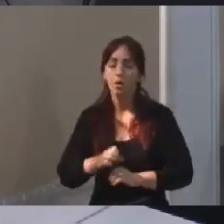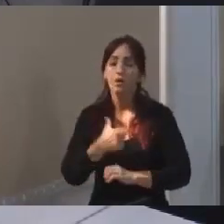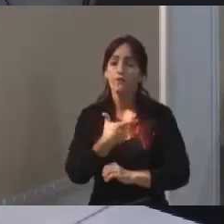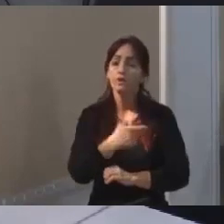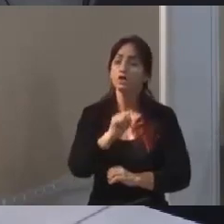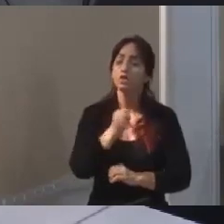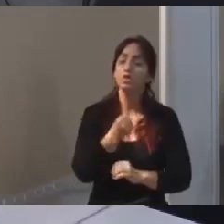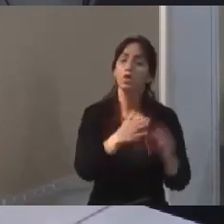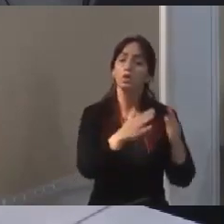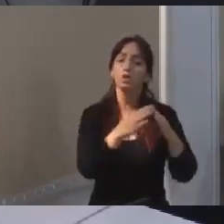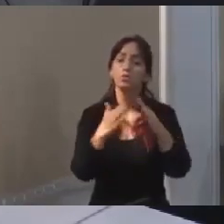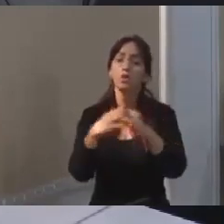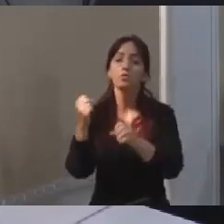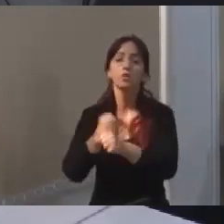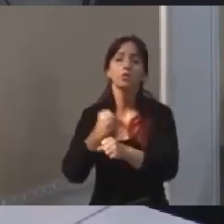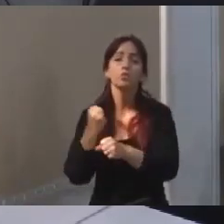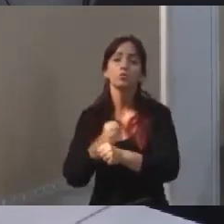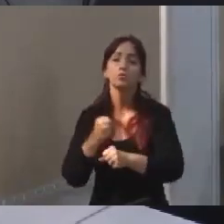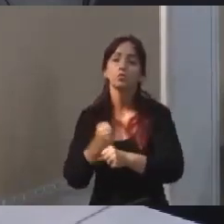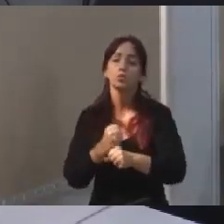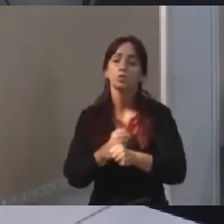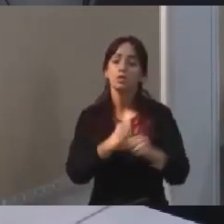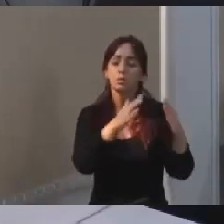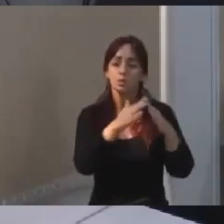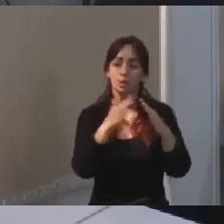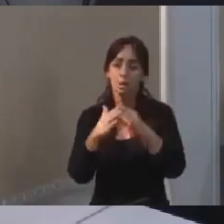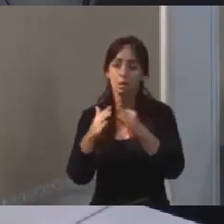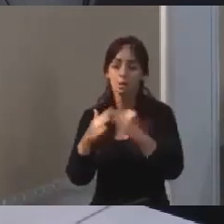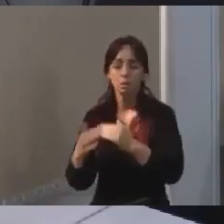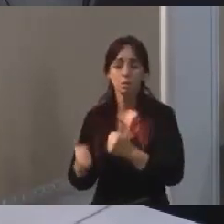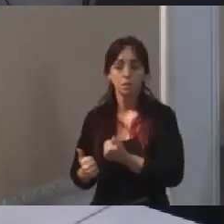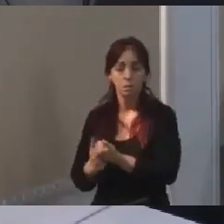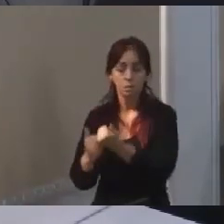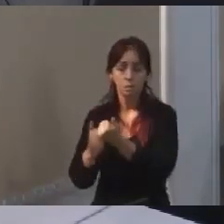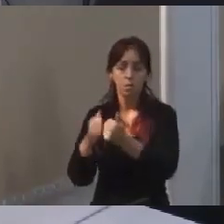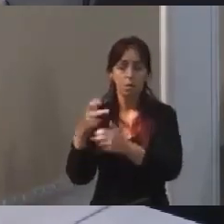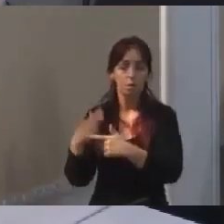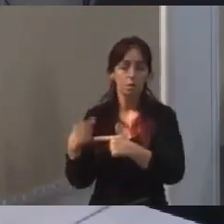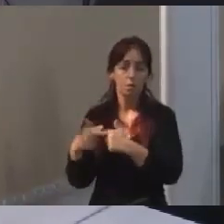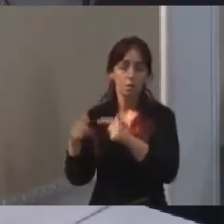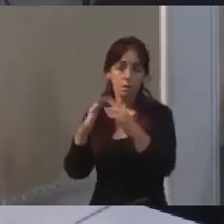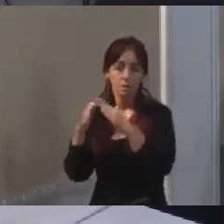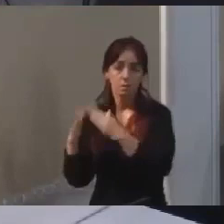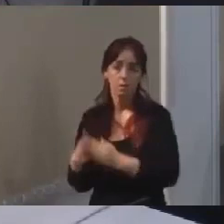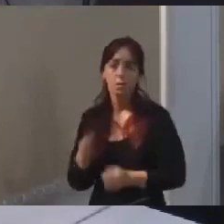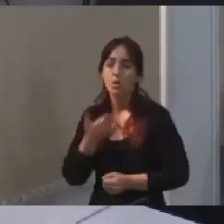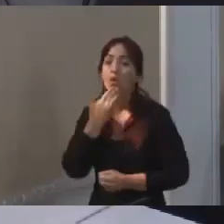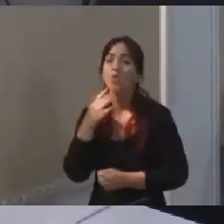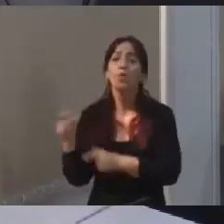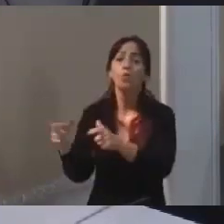moradia, para justamente sanar o problema da habitação. Quais são esses terrenos?